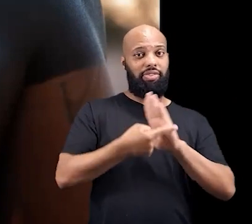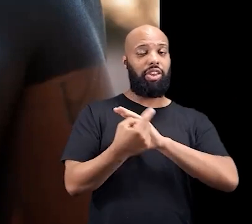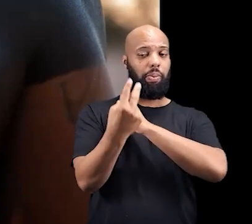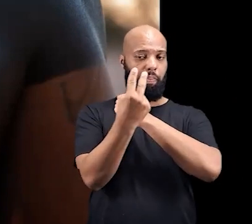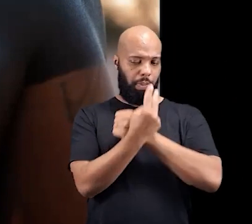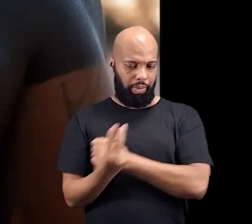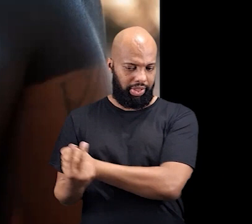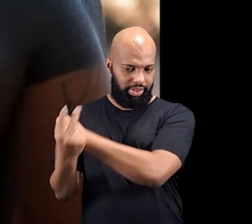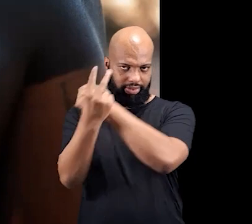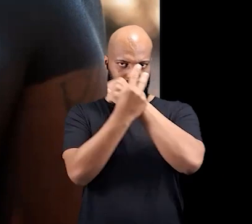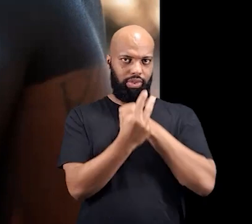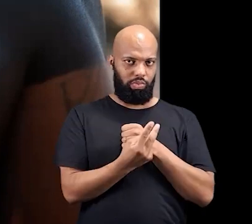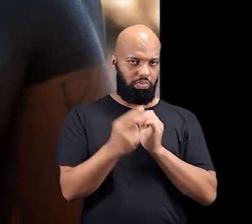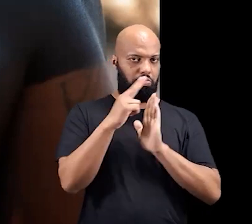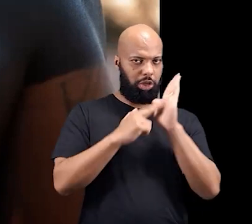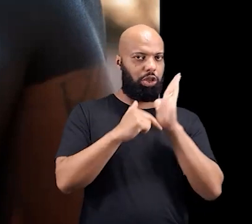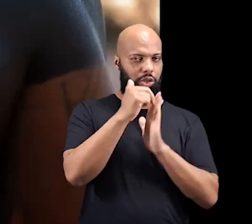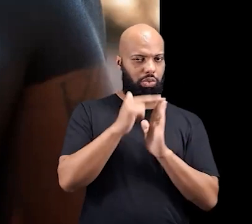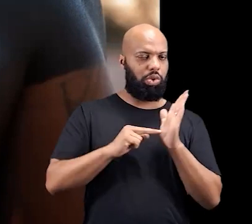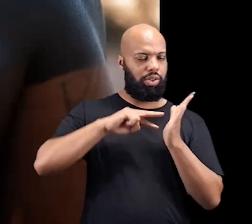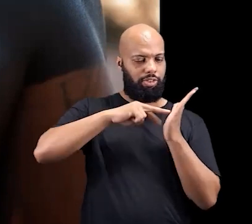símbolo de proteção.